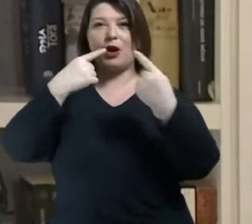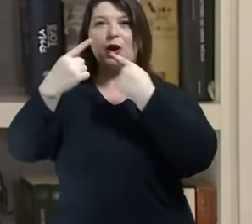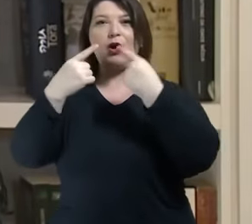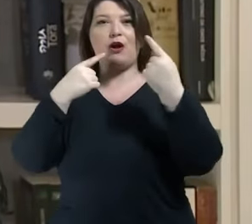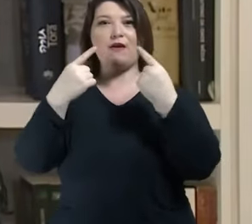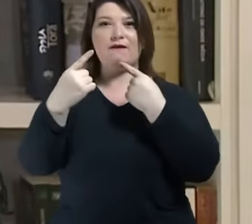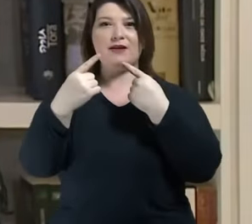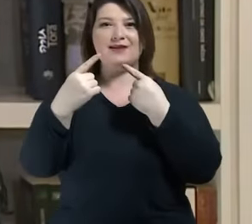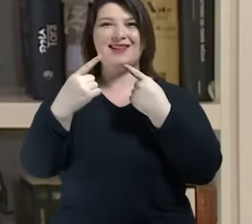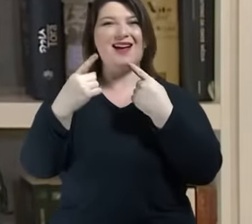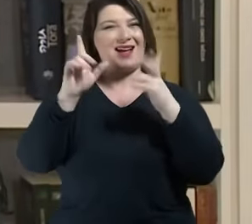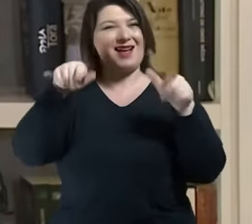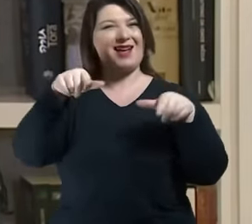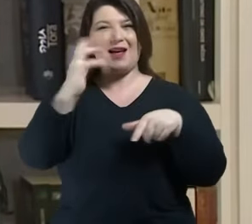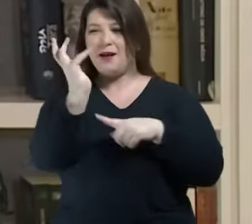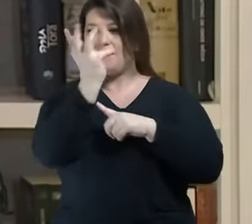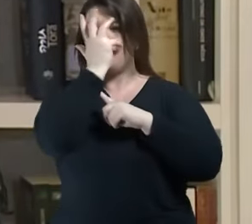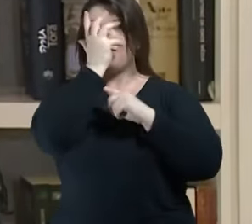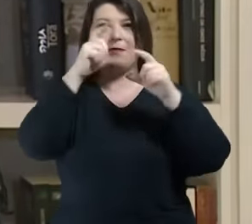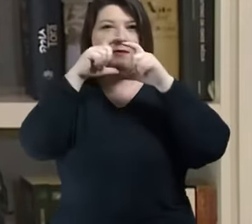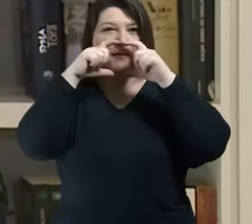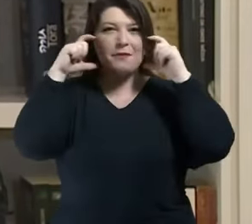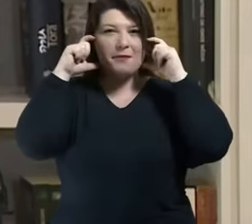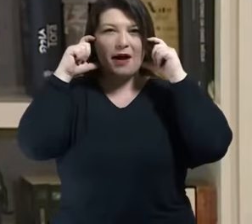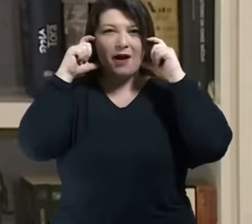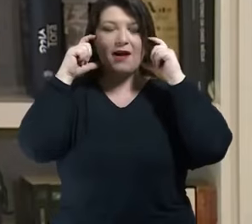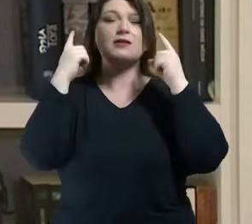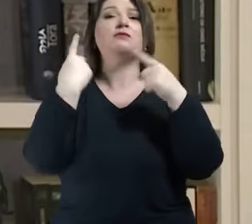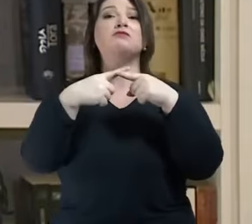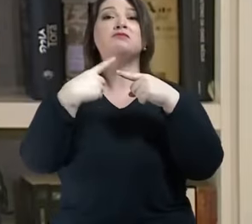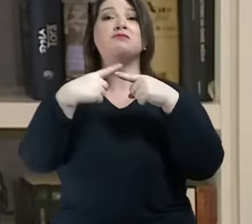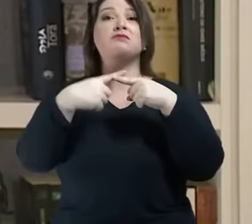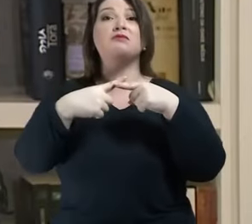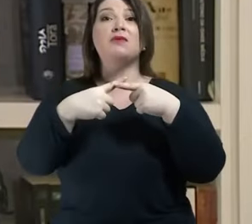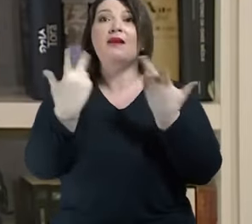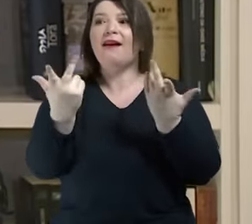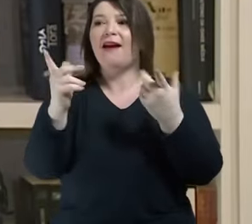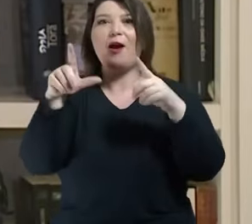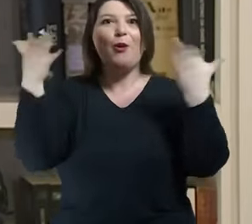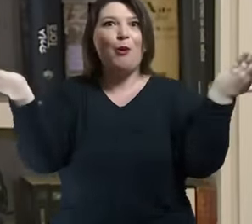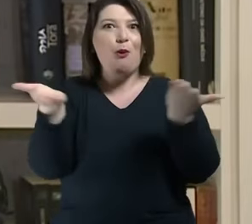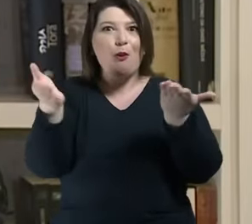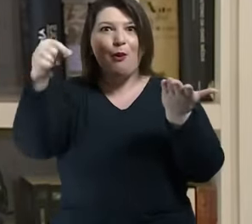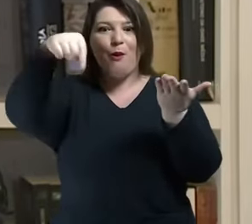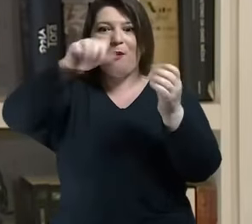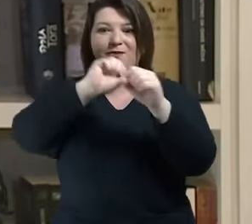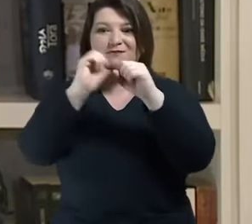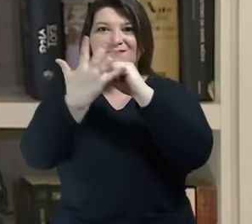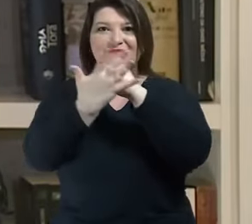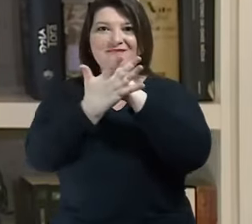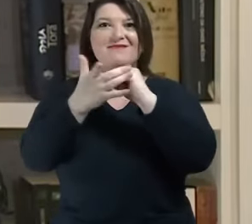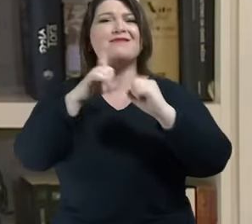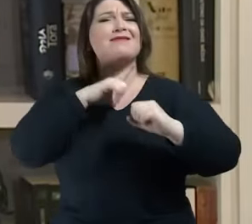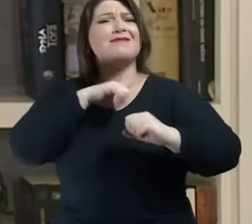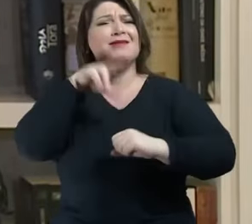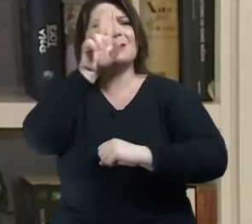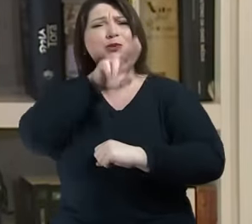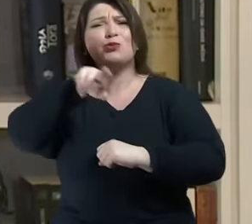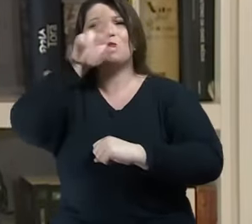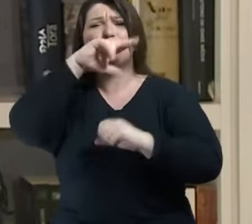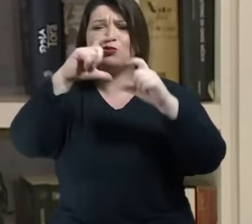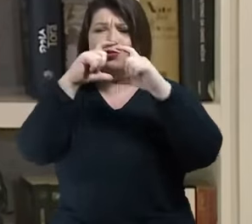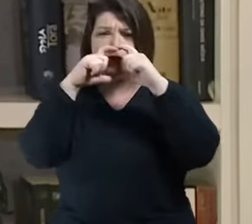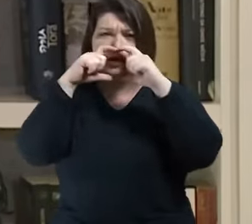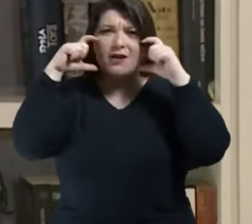andar com máscaras de proteção. Mas eu quis pensar também a metáfora das máscaras que a internet nos proporciona.